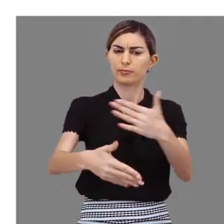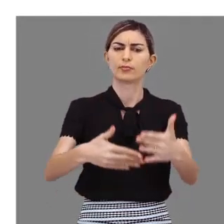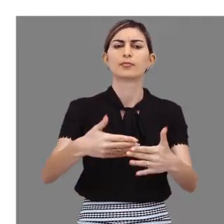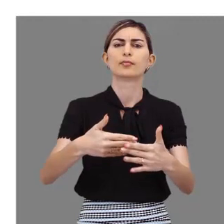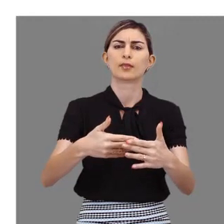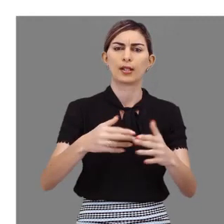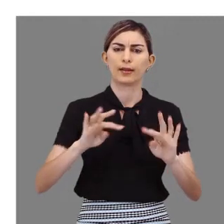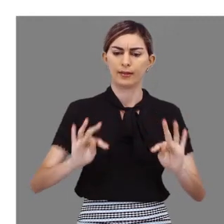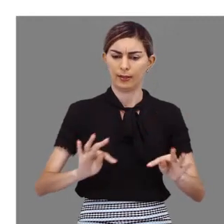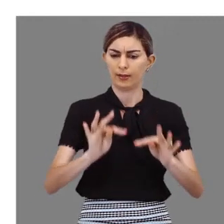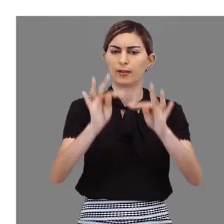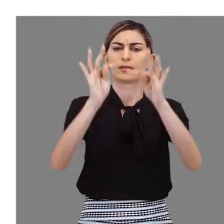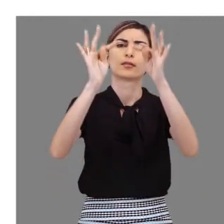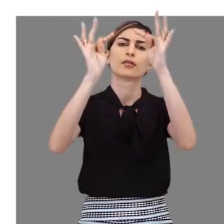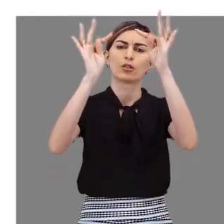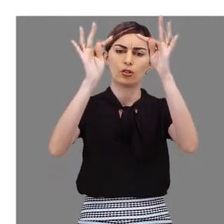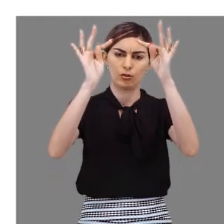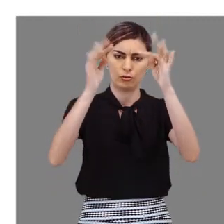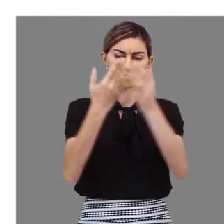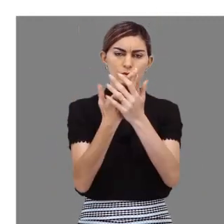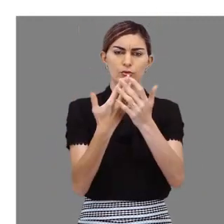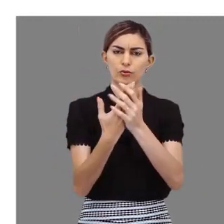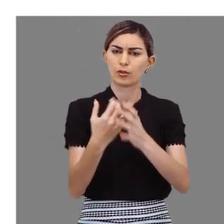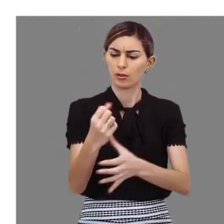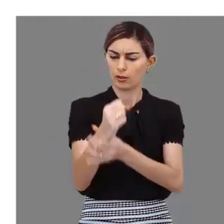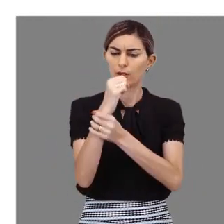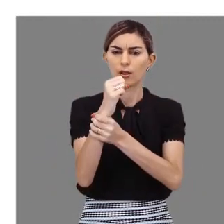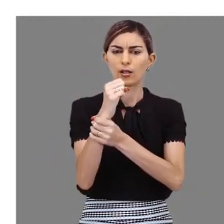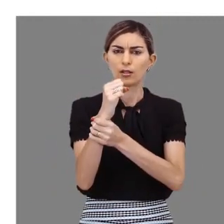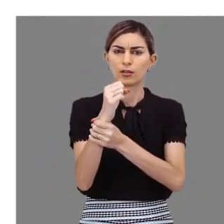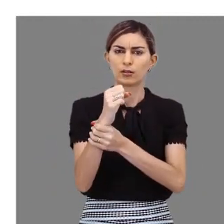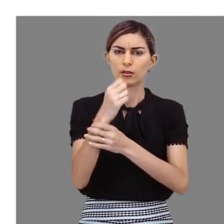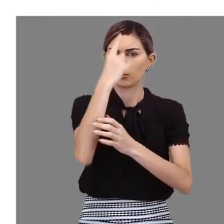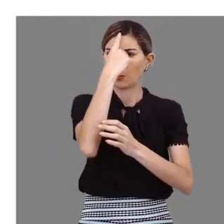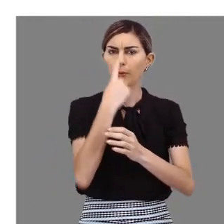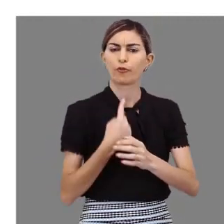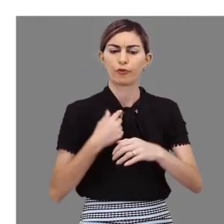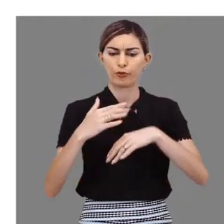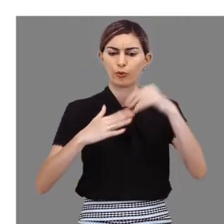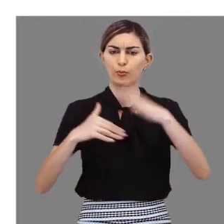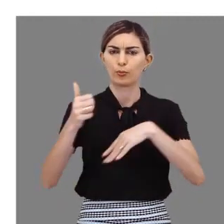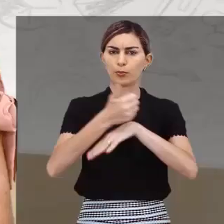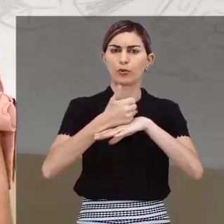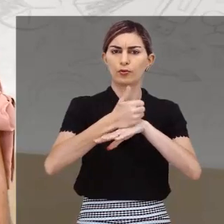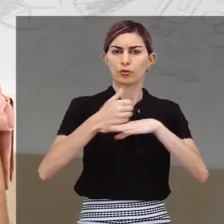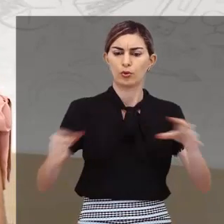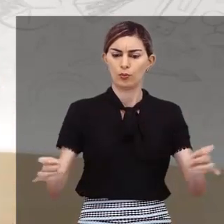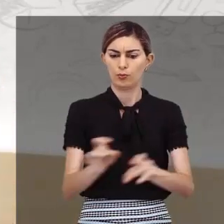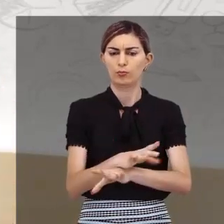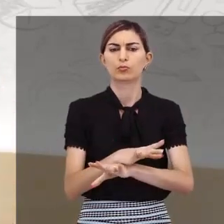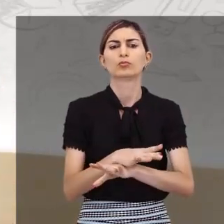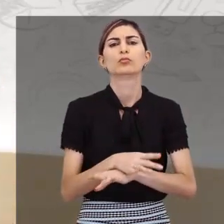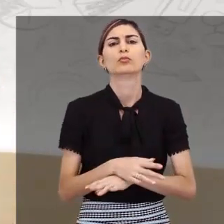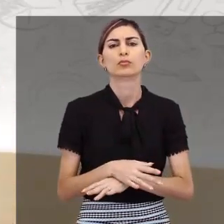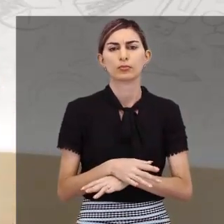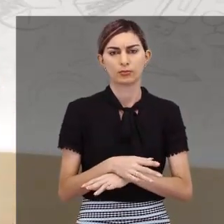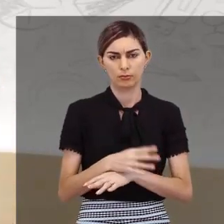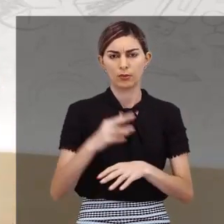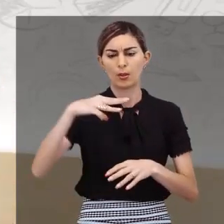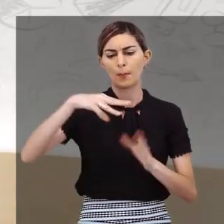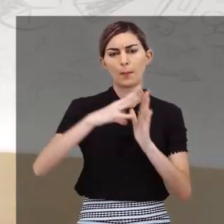eixo tecnológico, garantindo o perfil profissional de conclusão. As